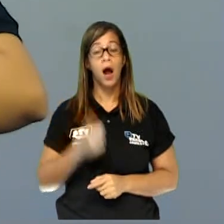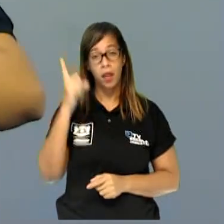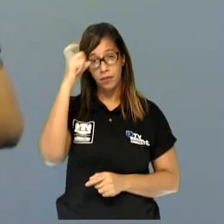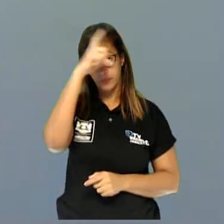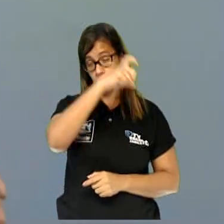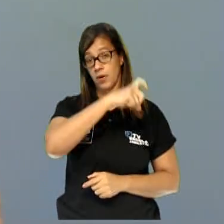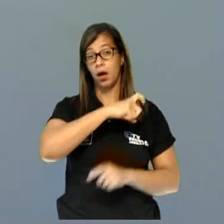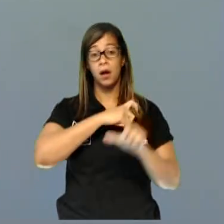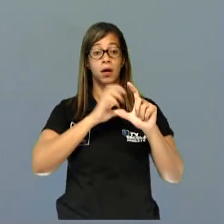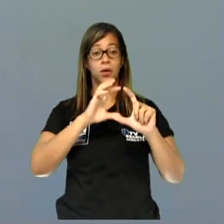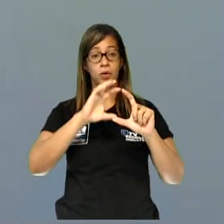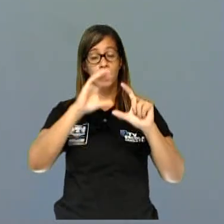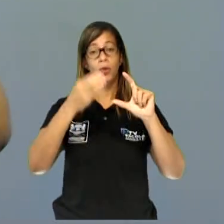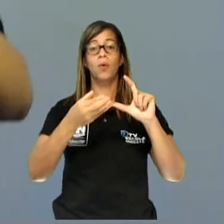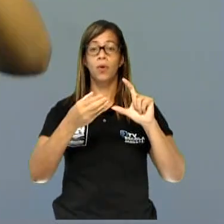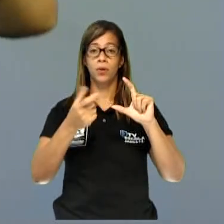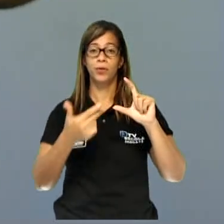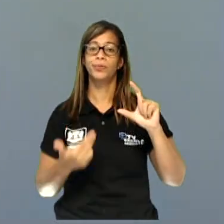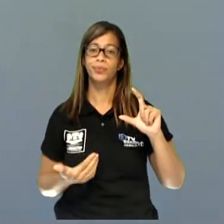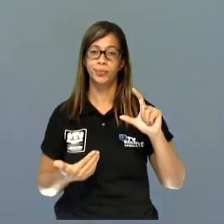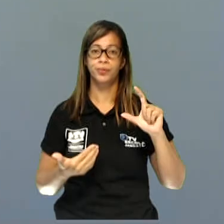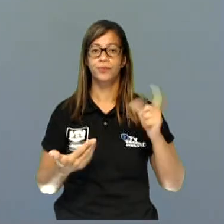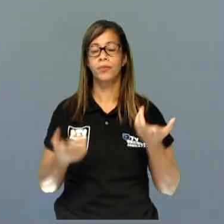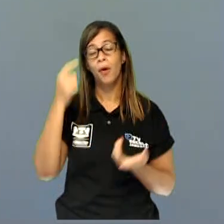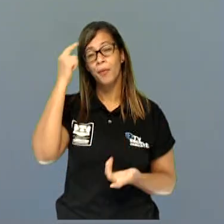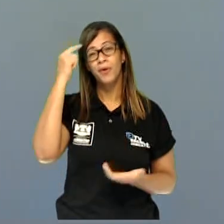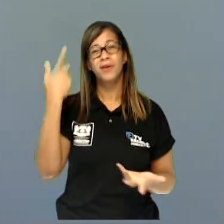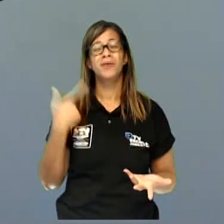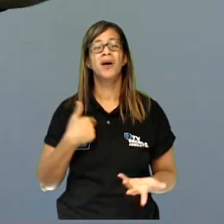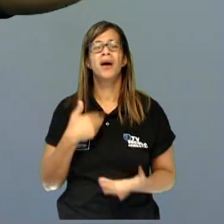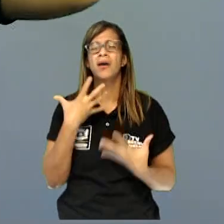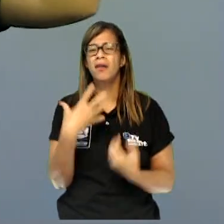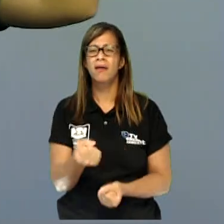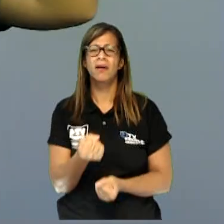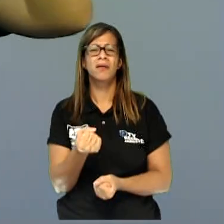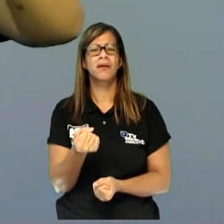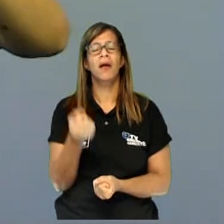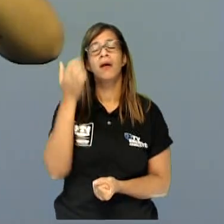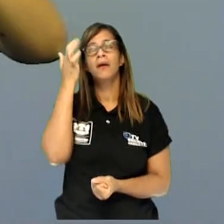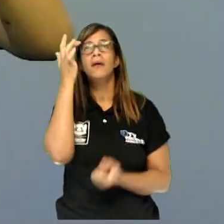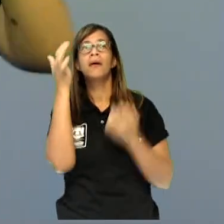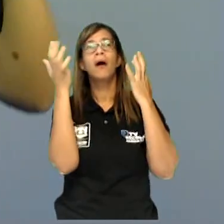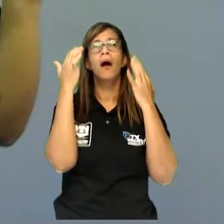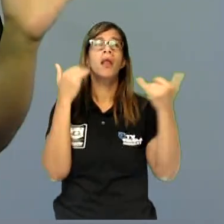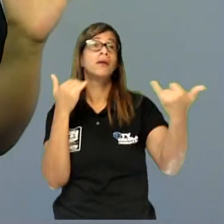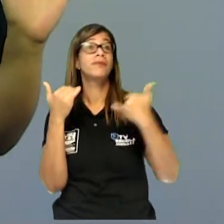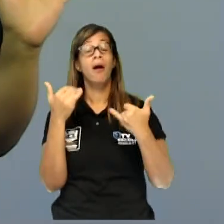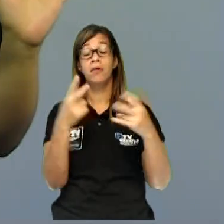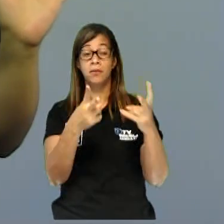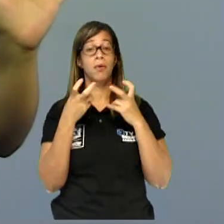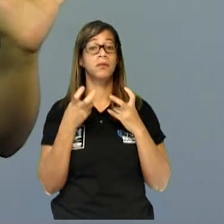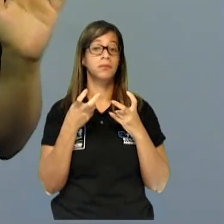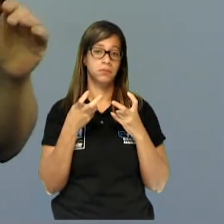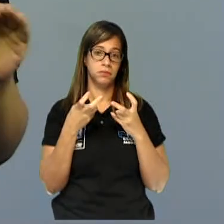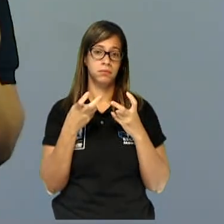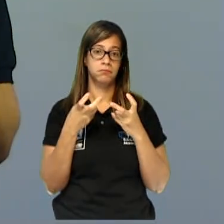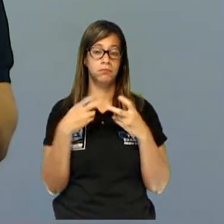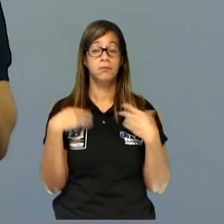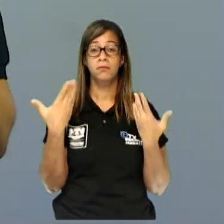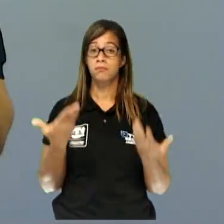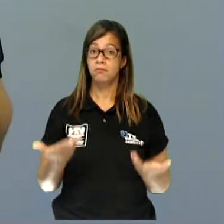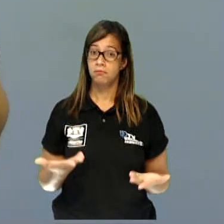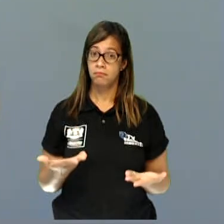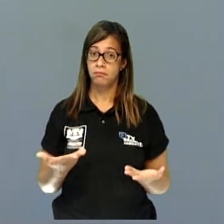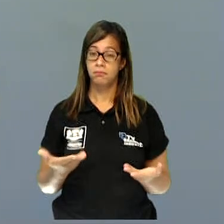mesmo externo. Ah, eu estou com muito sono, estou muito cansada, ou estou distraída, você está falando comigo, eu não estou prestando atenção. Então, nesse